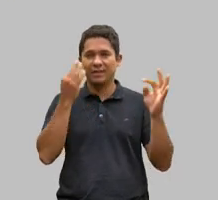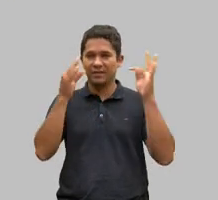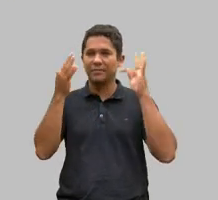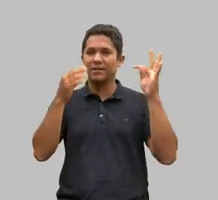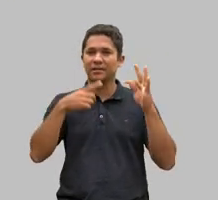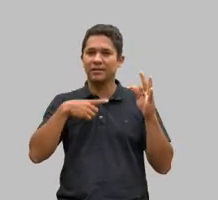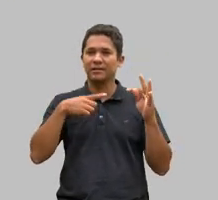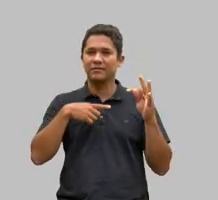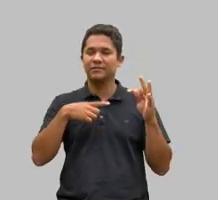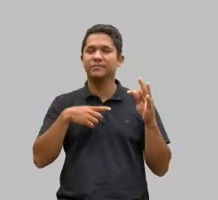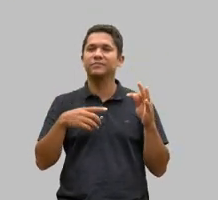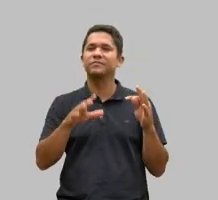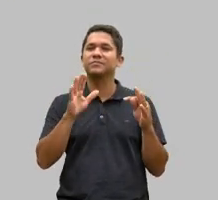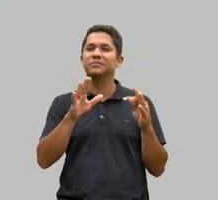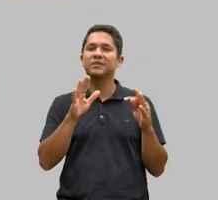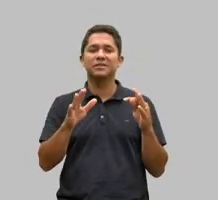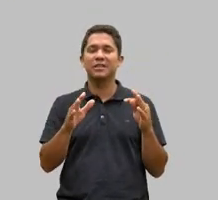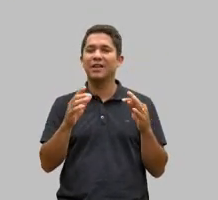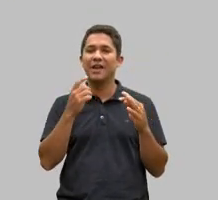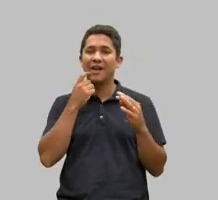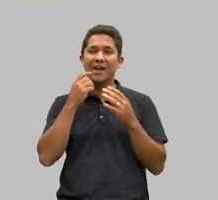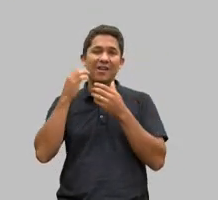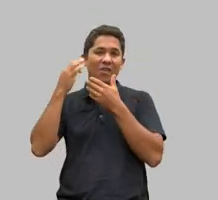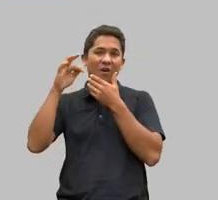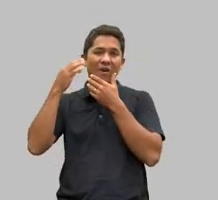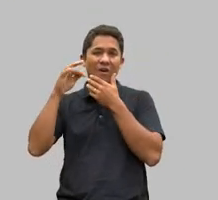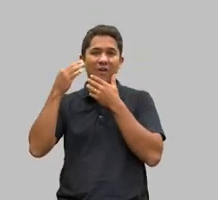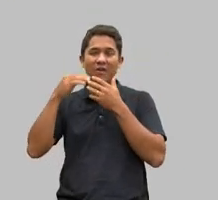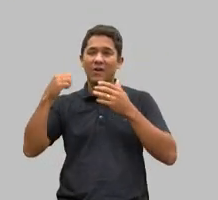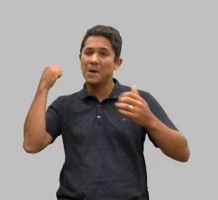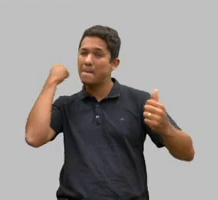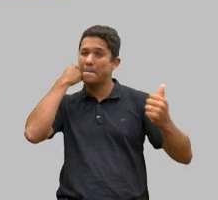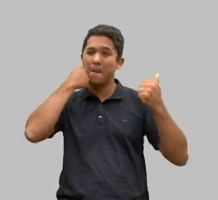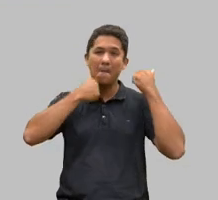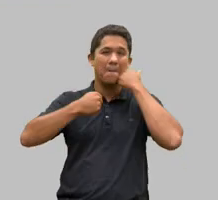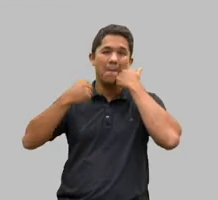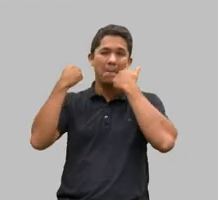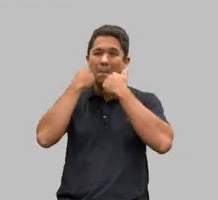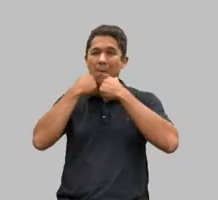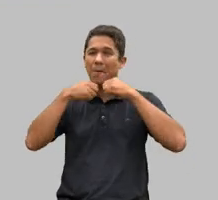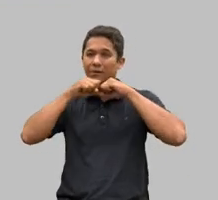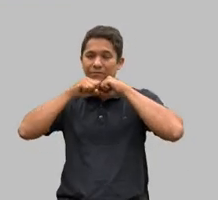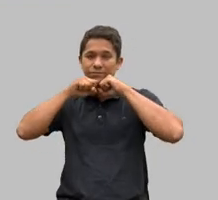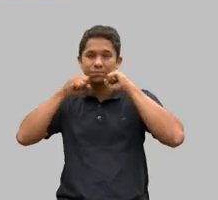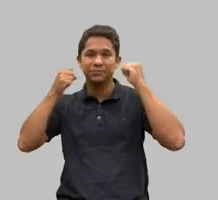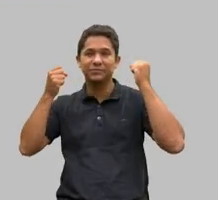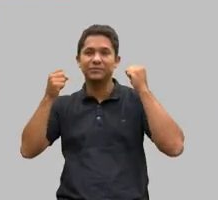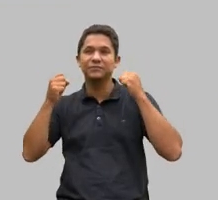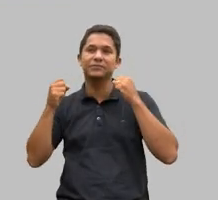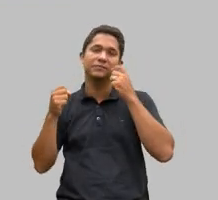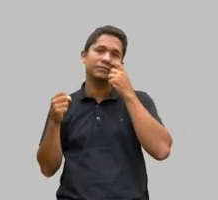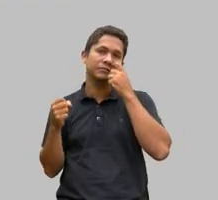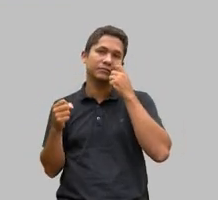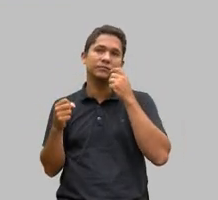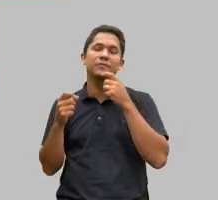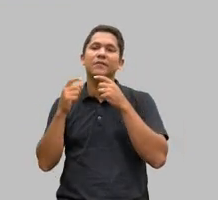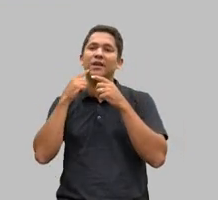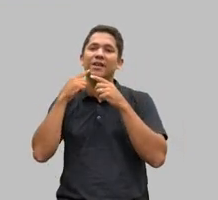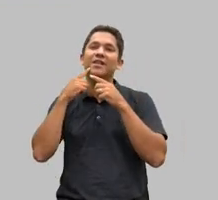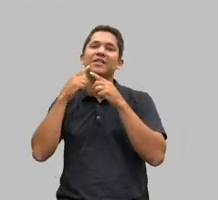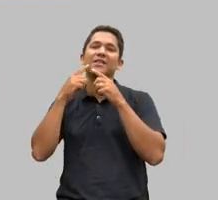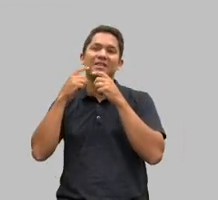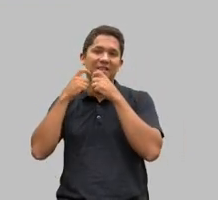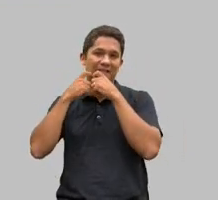não conseguiram controlar duas fraturas de mandíbula e uma avulsão do dente arrancou o dente esse